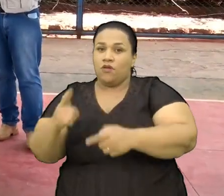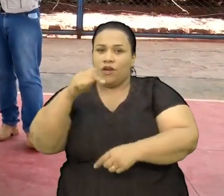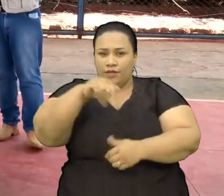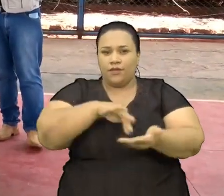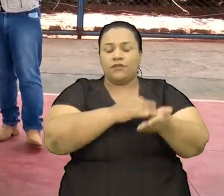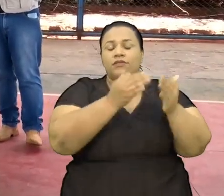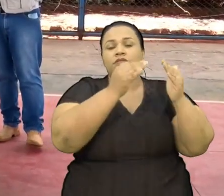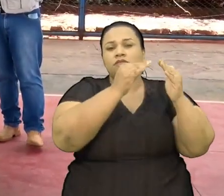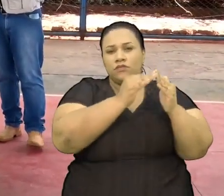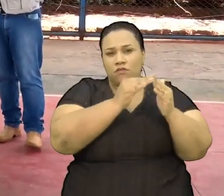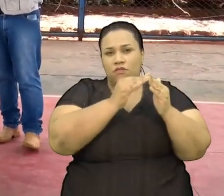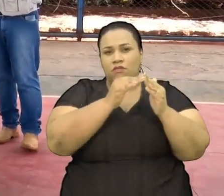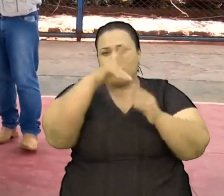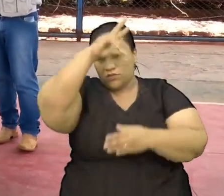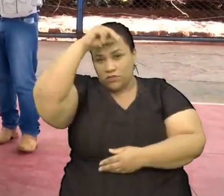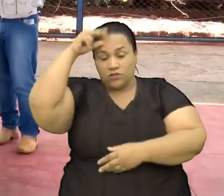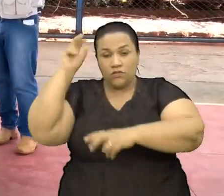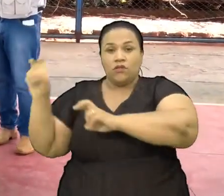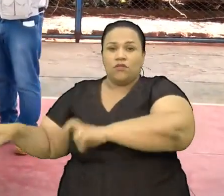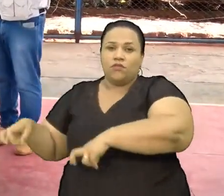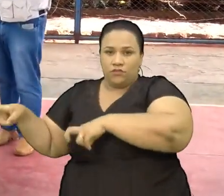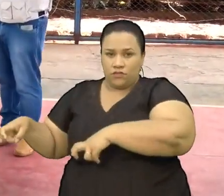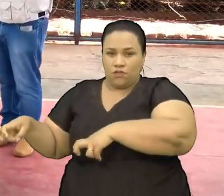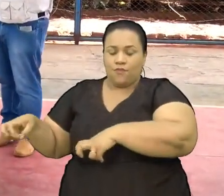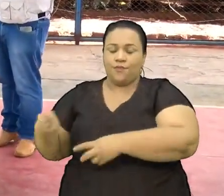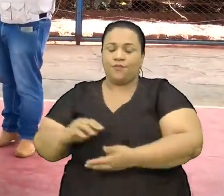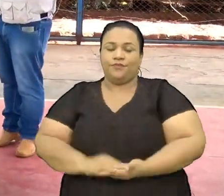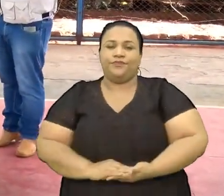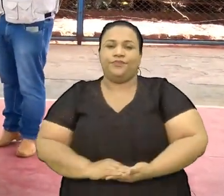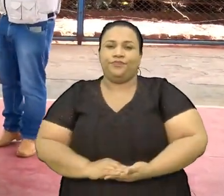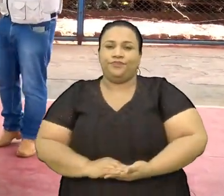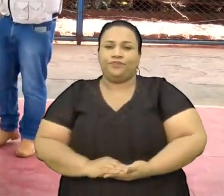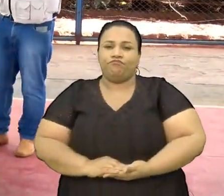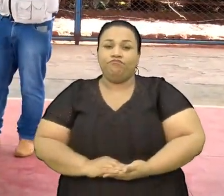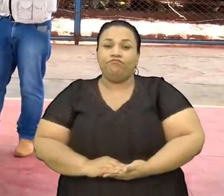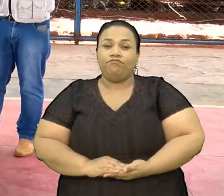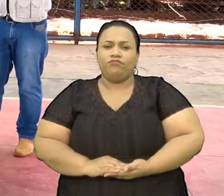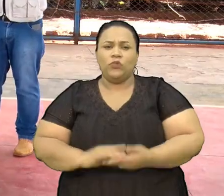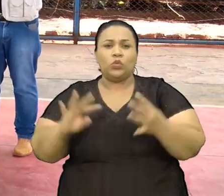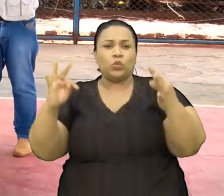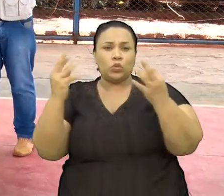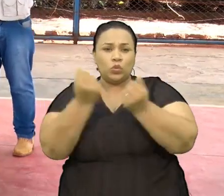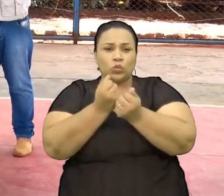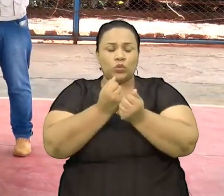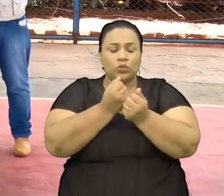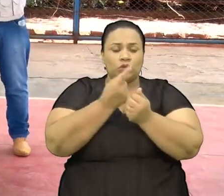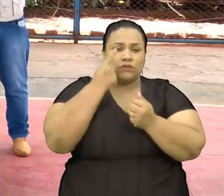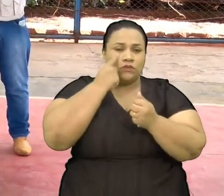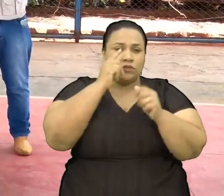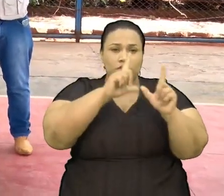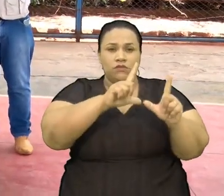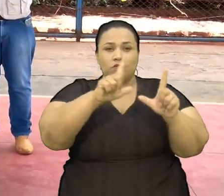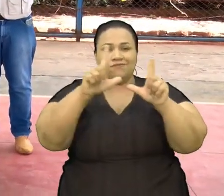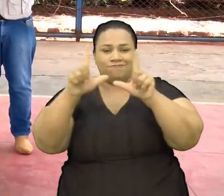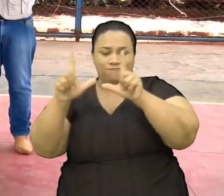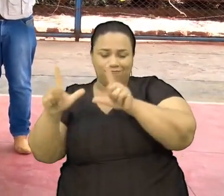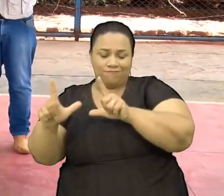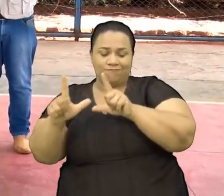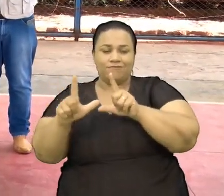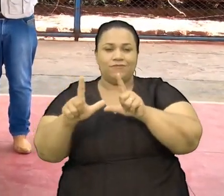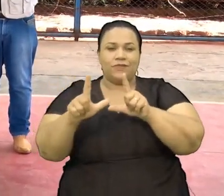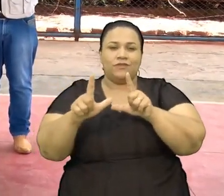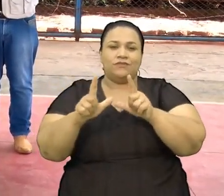escola Municipal Rural E agrícola Barão do Rio Branco Além de tudo Aquilo que você Está acompanhando E acompanhou Nessa